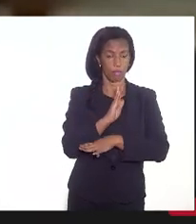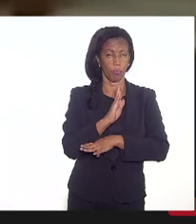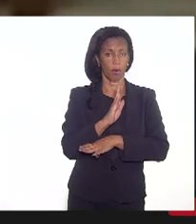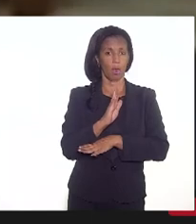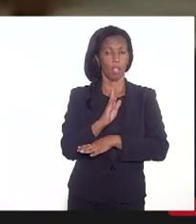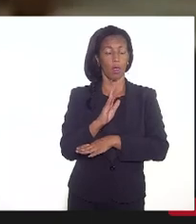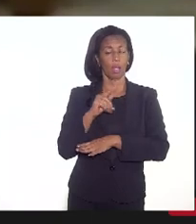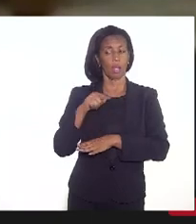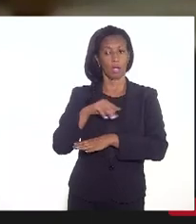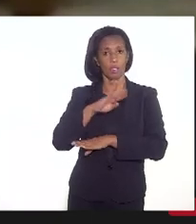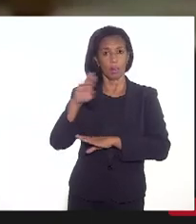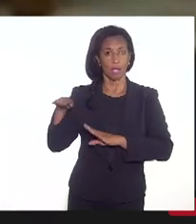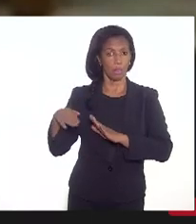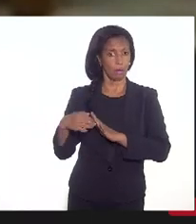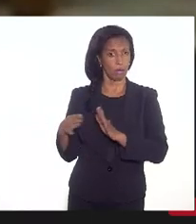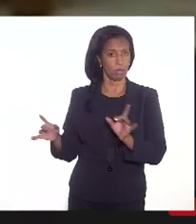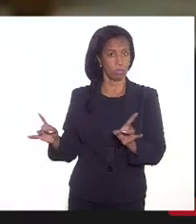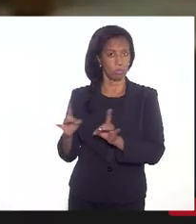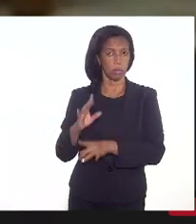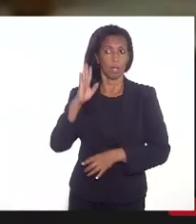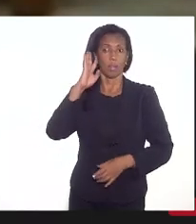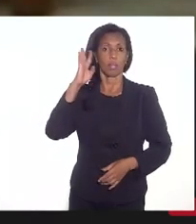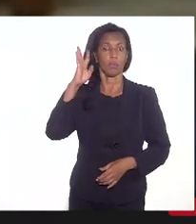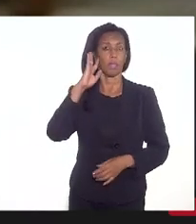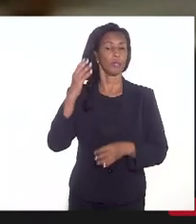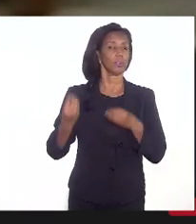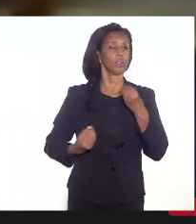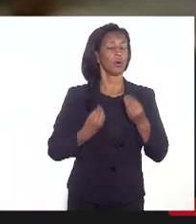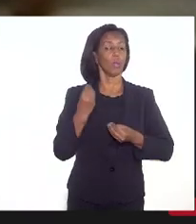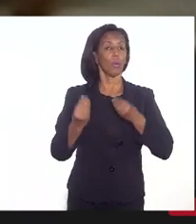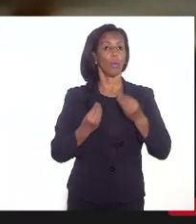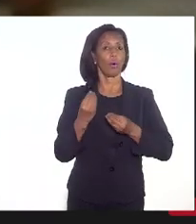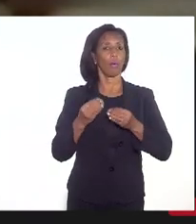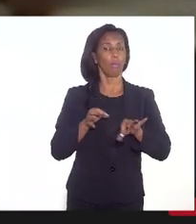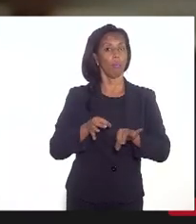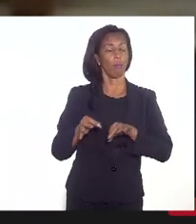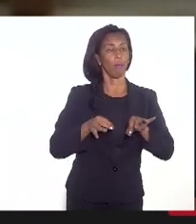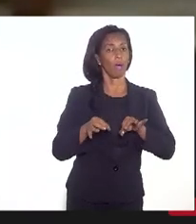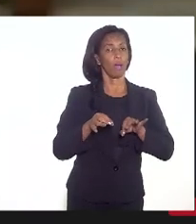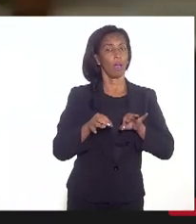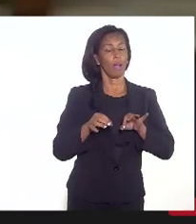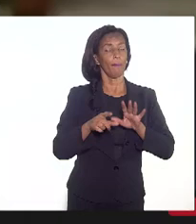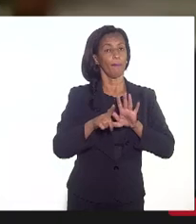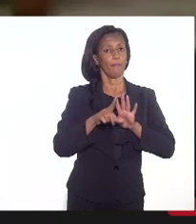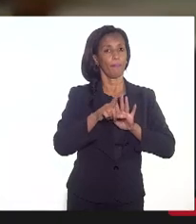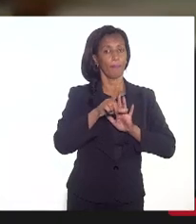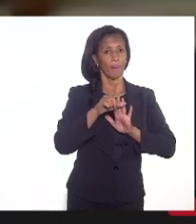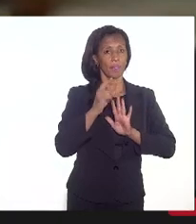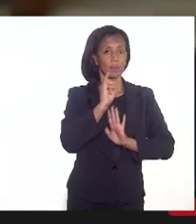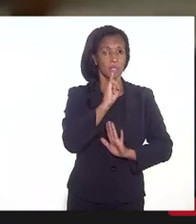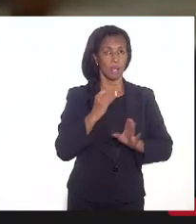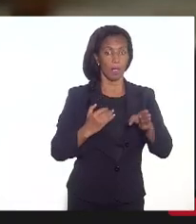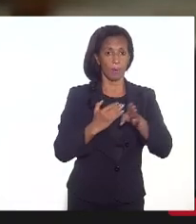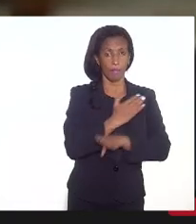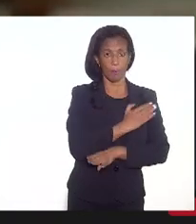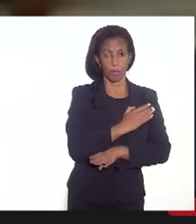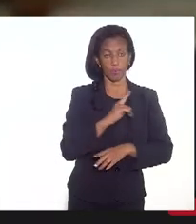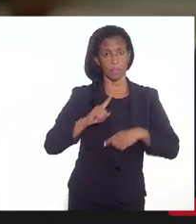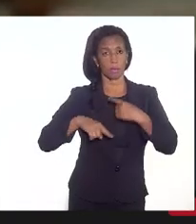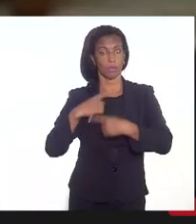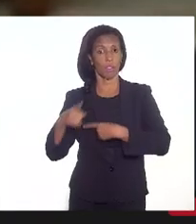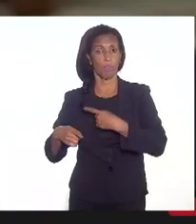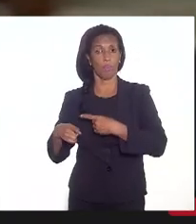firmando dentro daquilo. Imagina, como é que eles vão homologar um plano se a aprovação depois